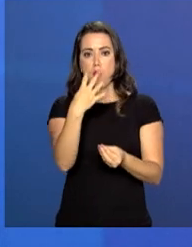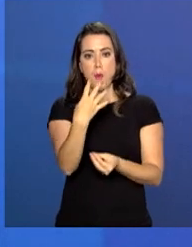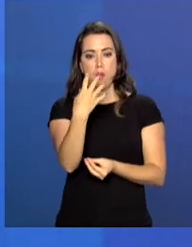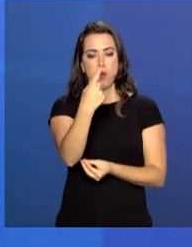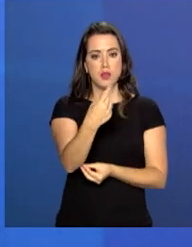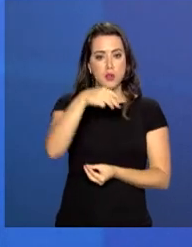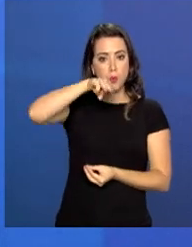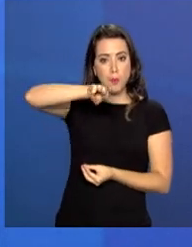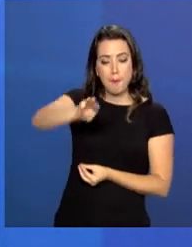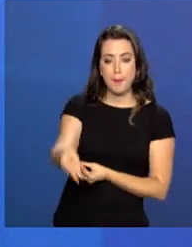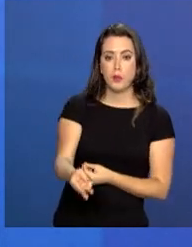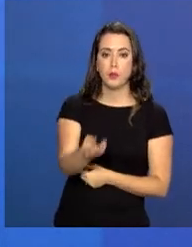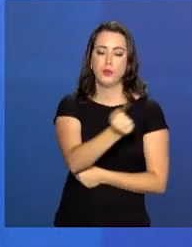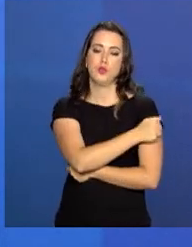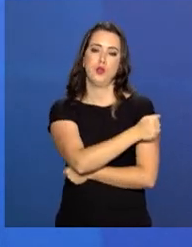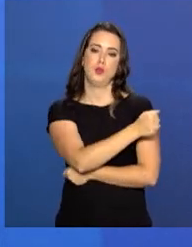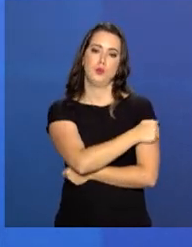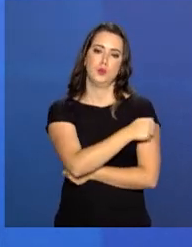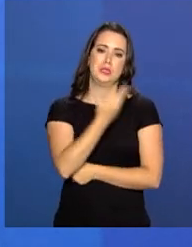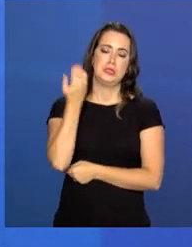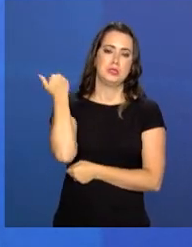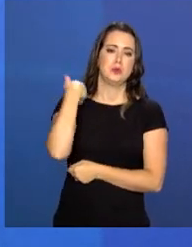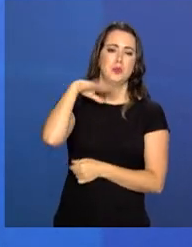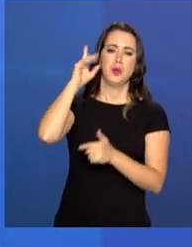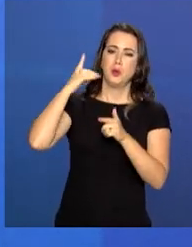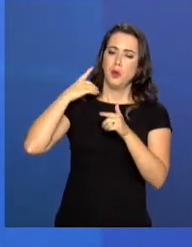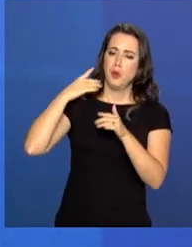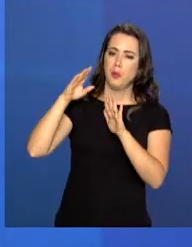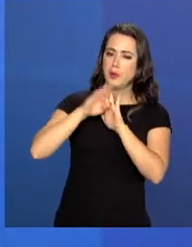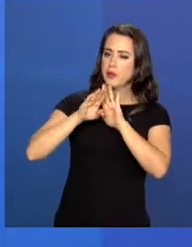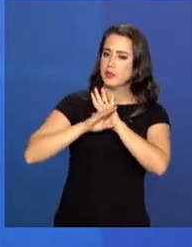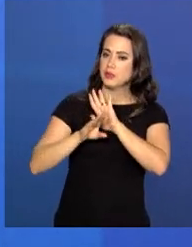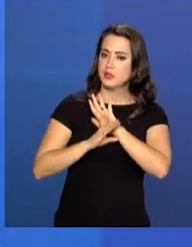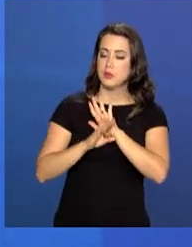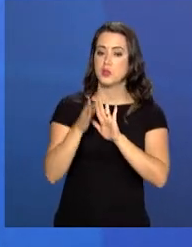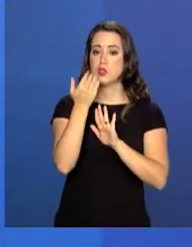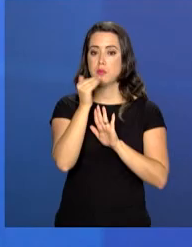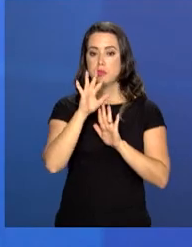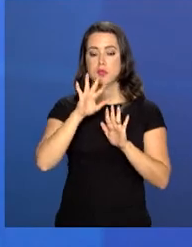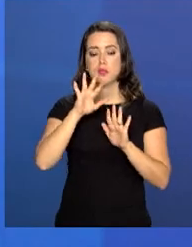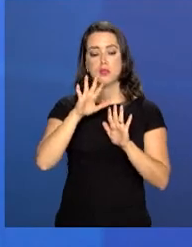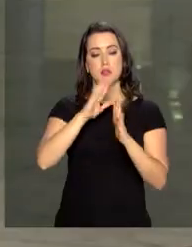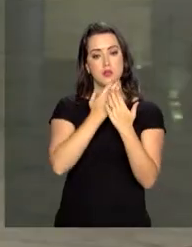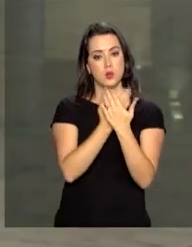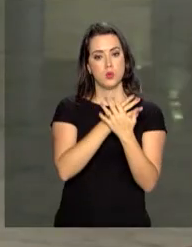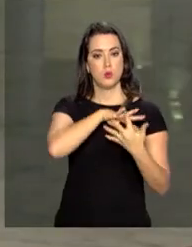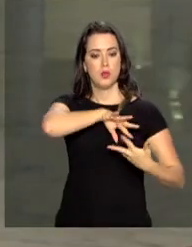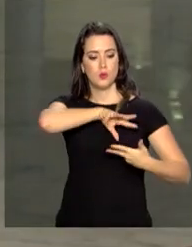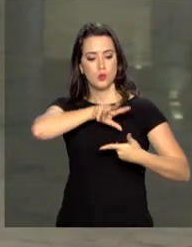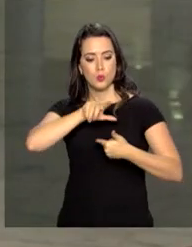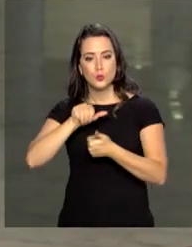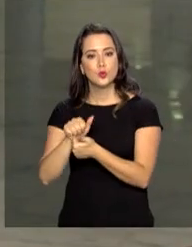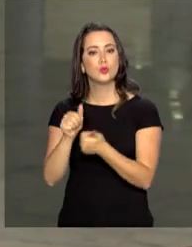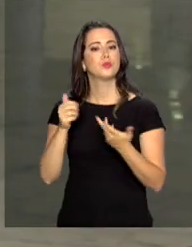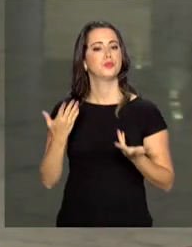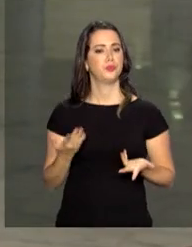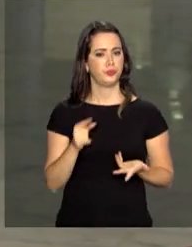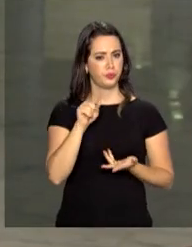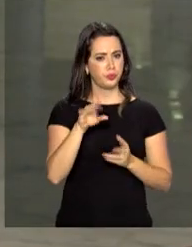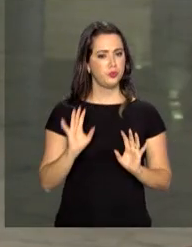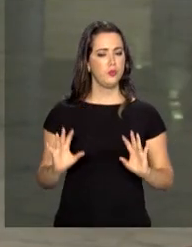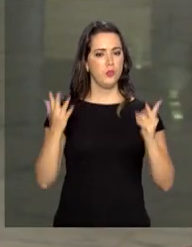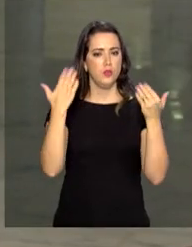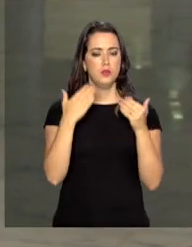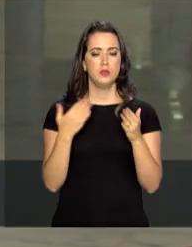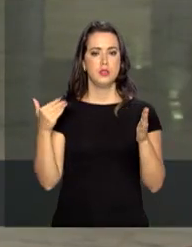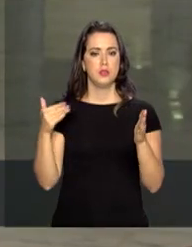milhões de alunos com o maior programa de alimentação escolar desse planeta. No evento foi anunciada a prorrogação